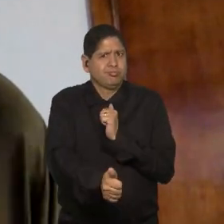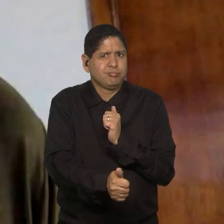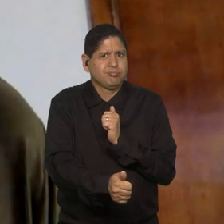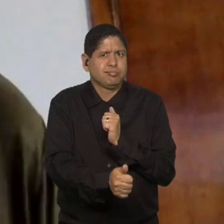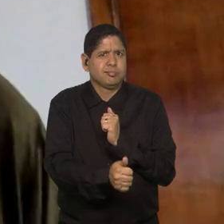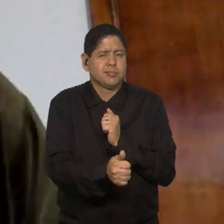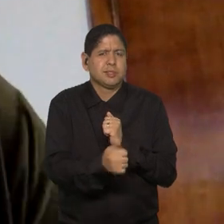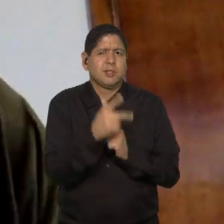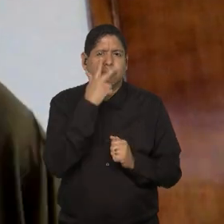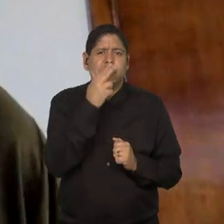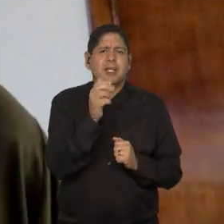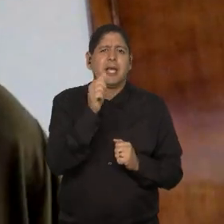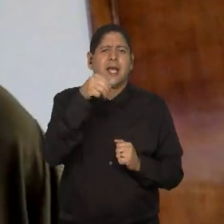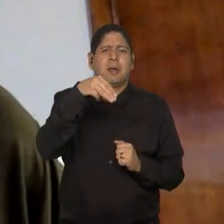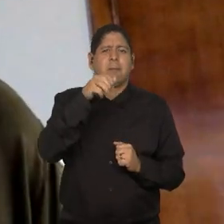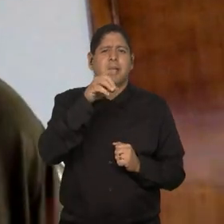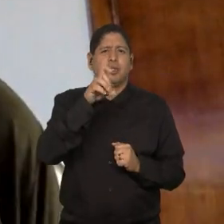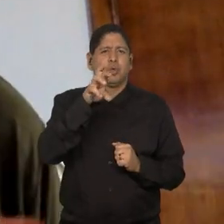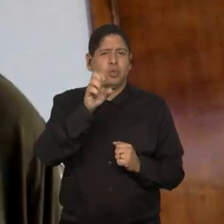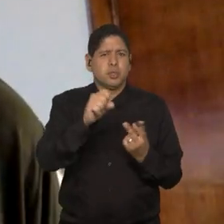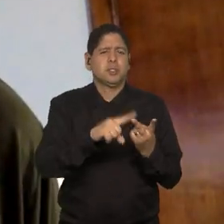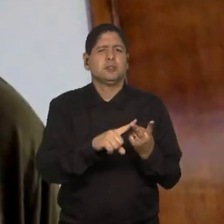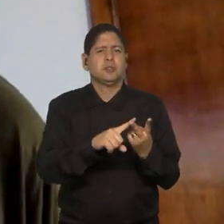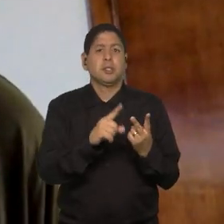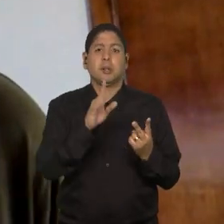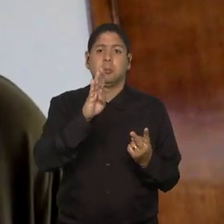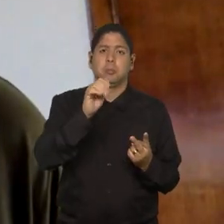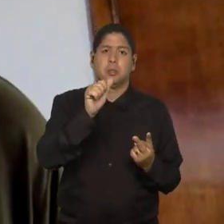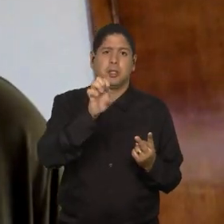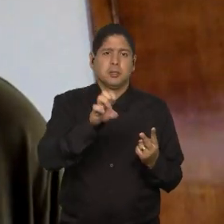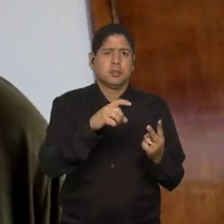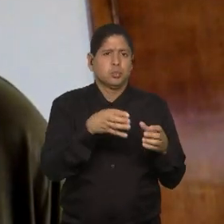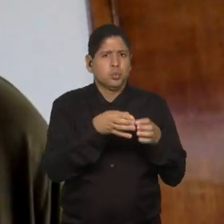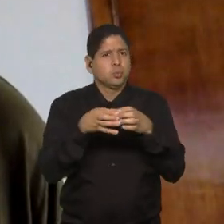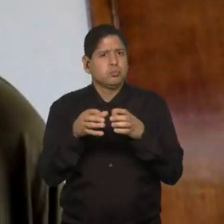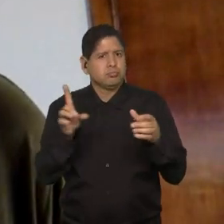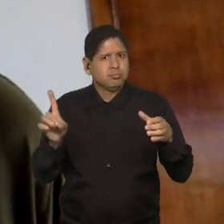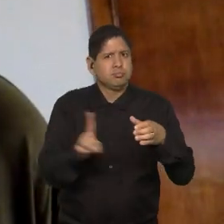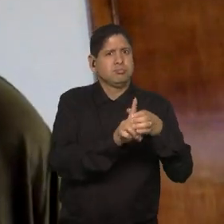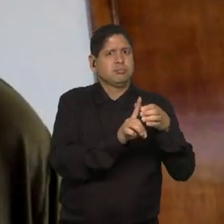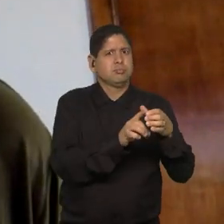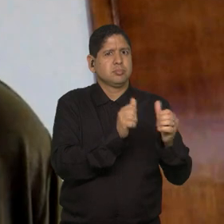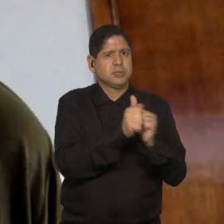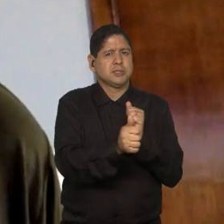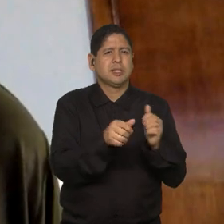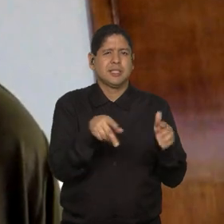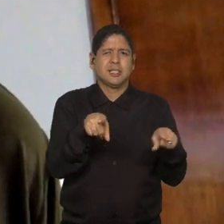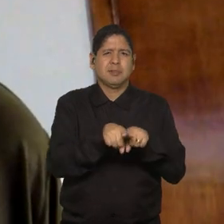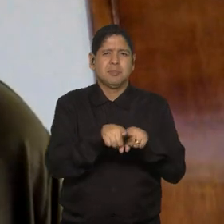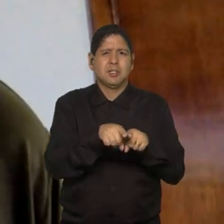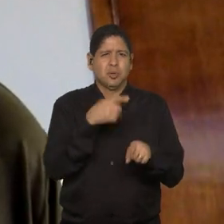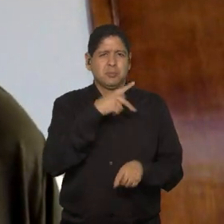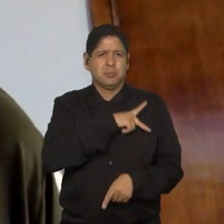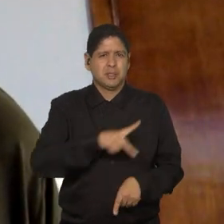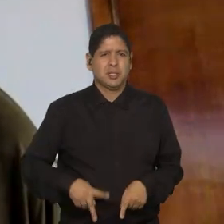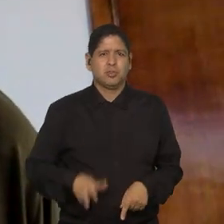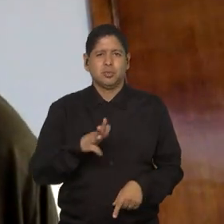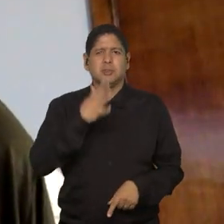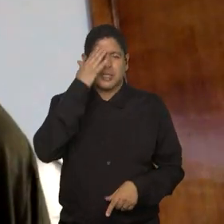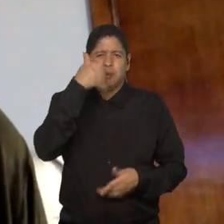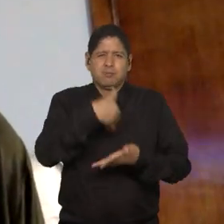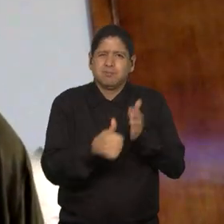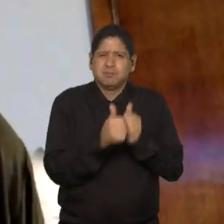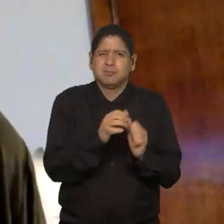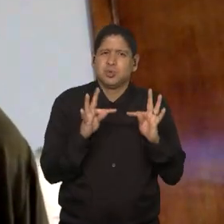amadoras ou de categorias de base que se agregam a essas equipes. Aí até o presidente Lula, que é... sabe tudo de